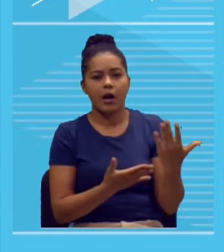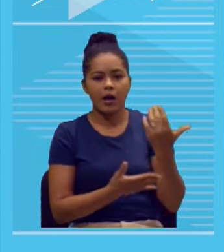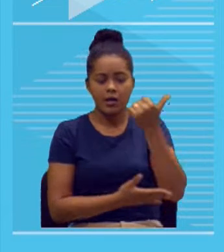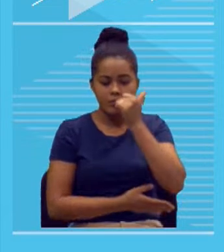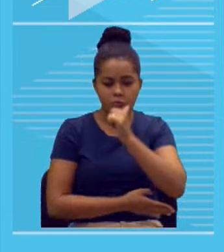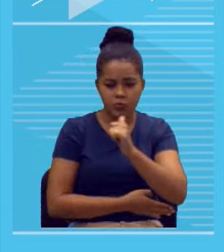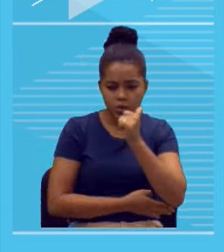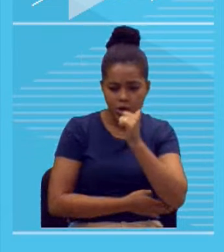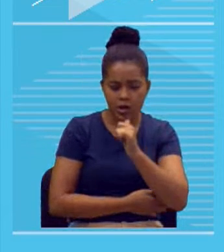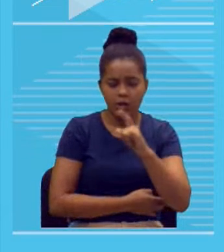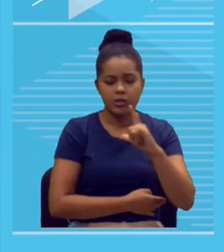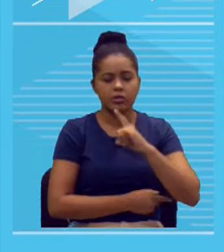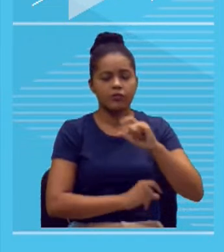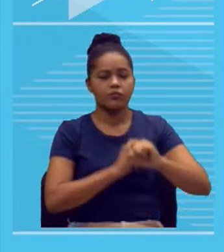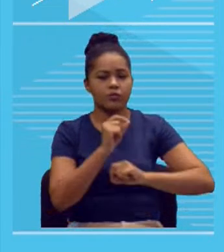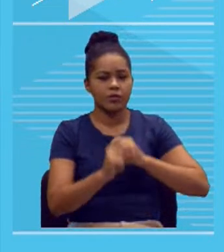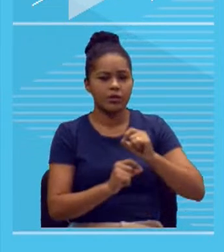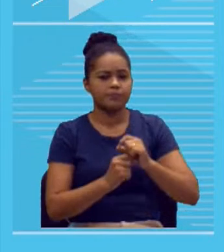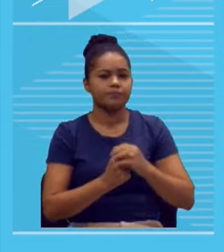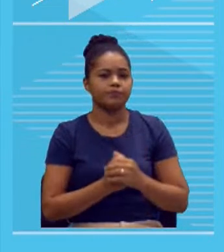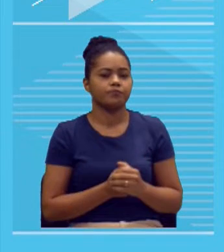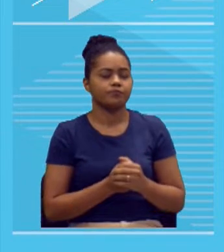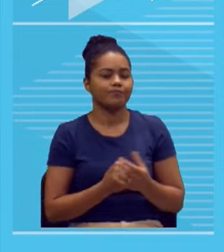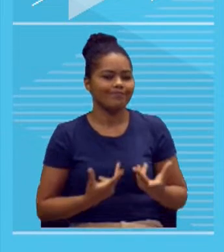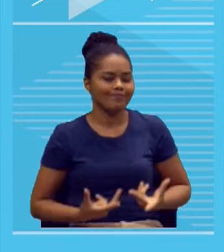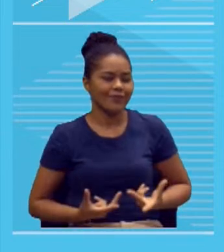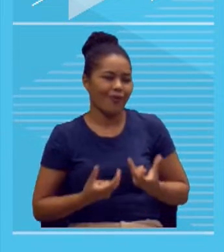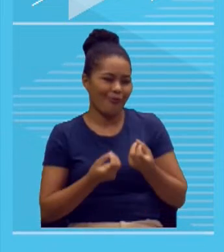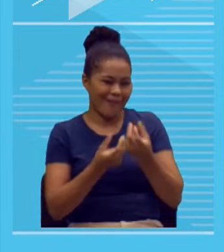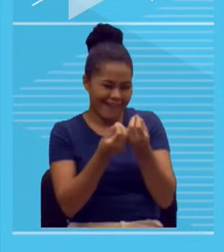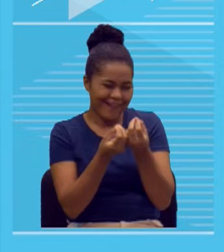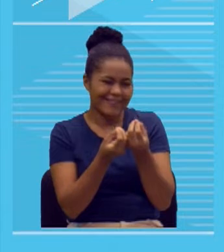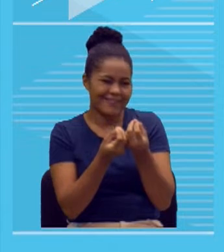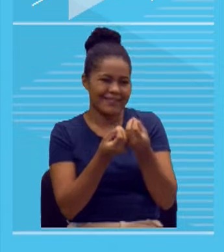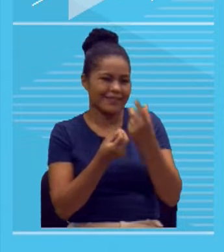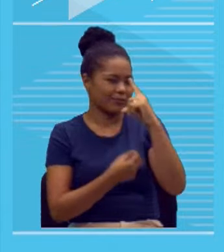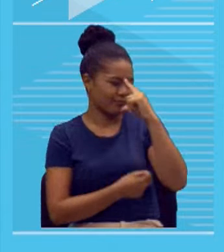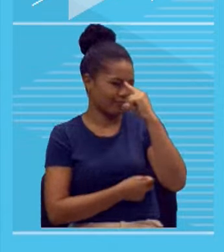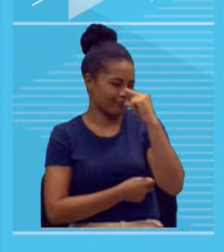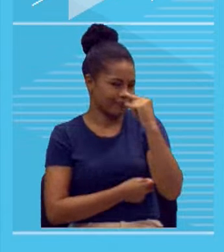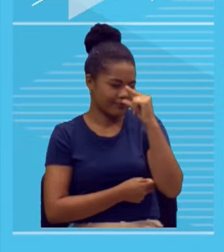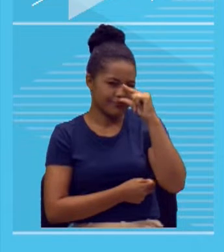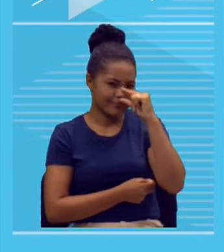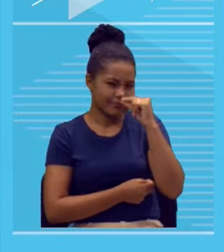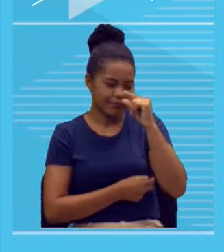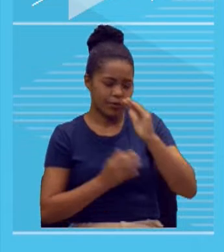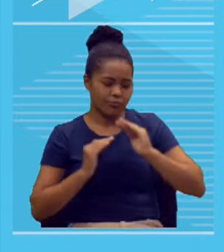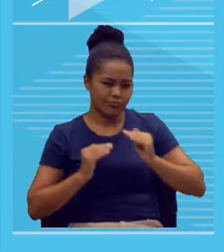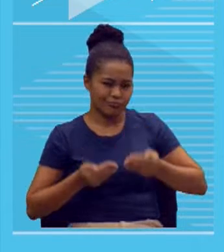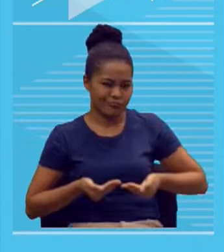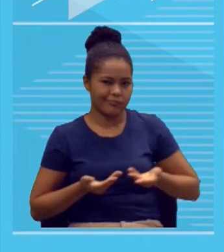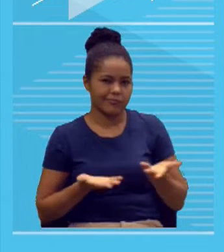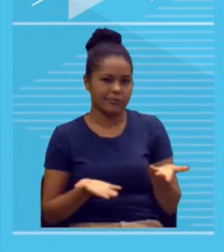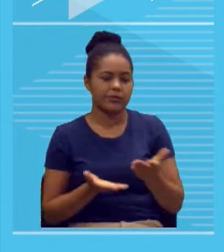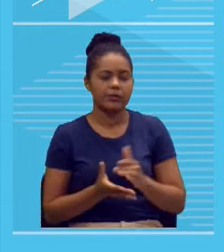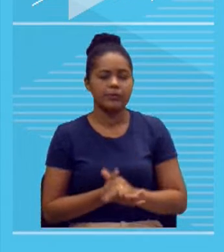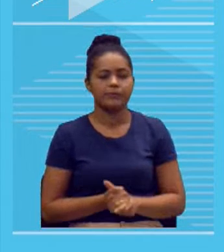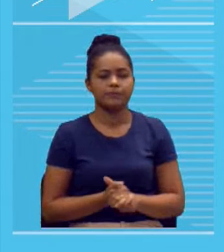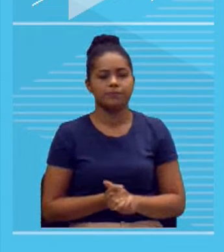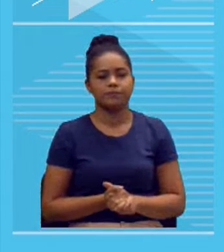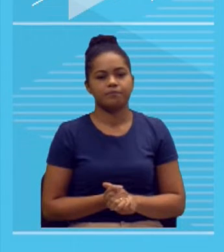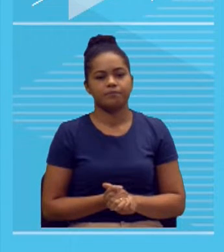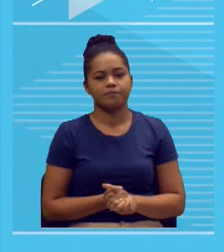acometidas de câncer de mama. Então, é o mês em que, evidentemente, as campanhas de conscientização sobre